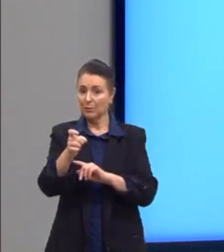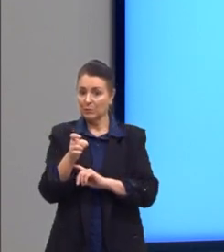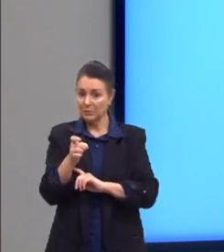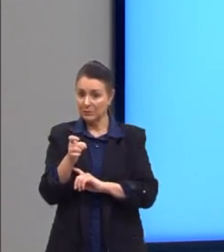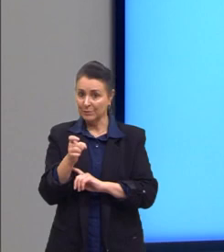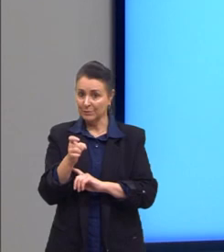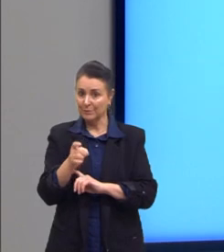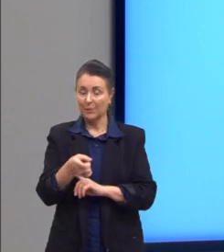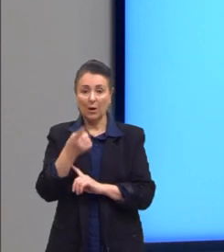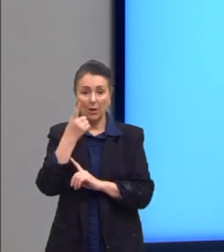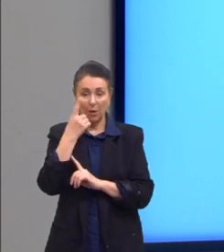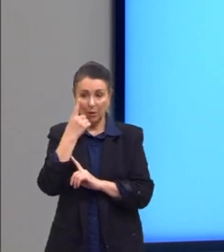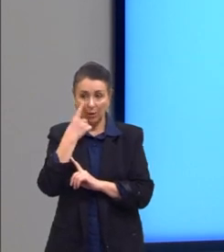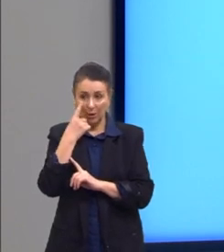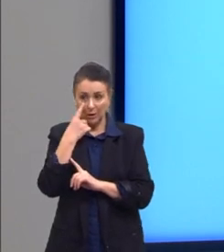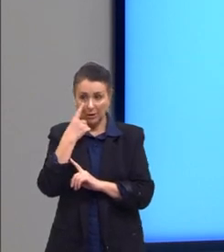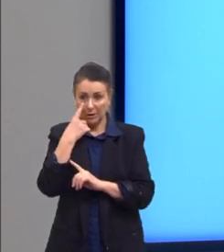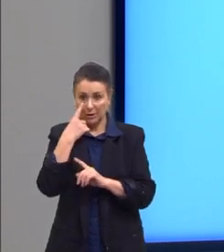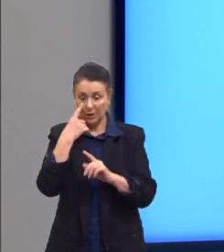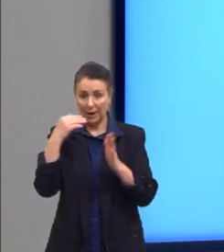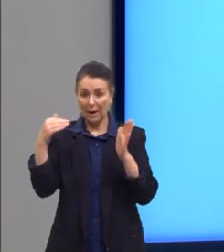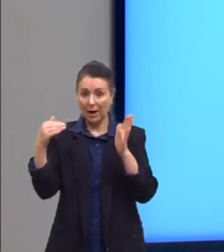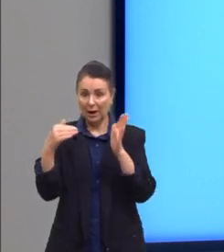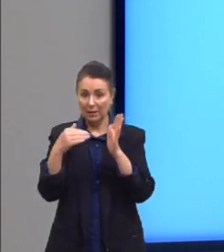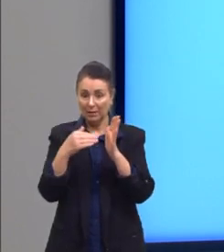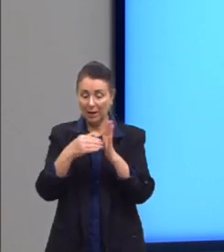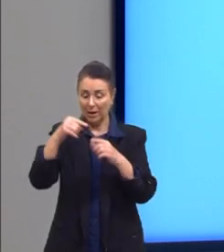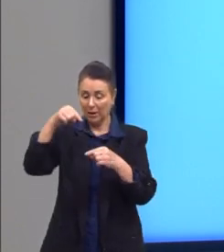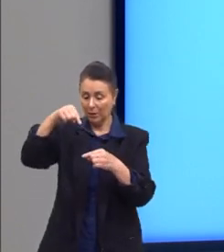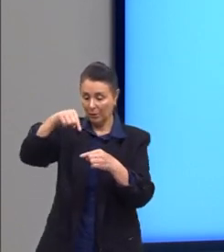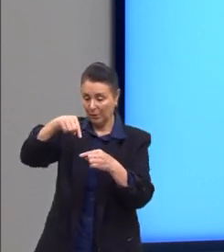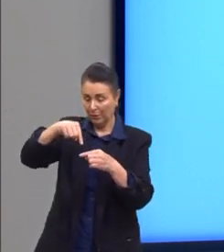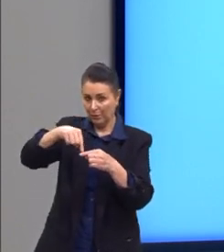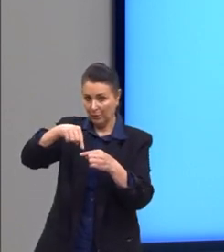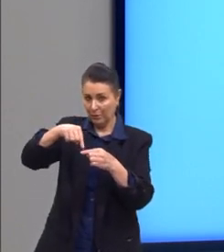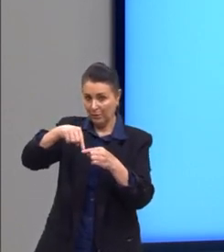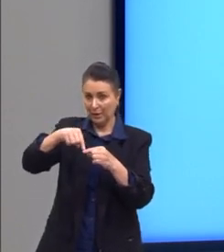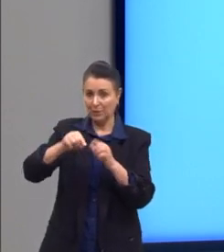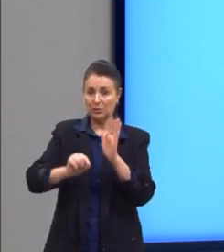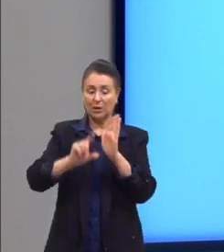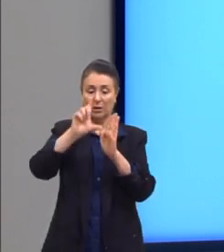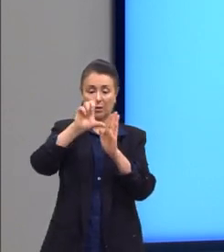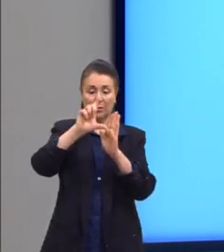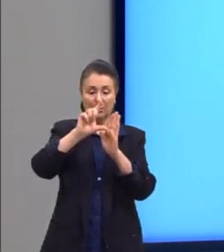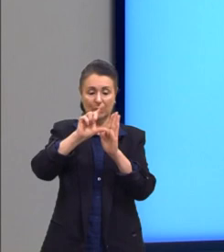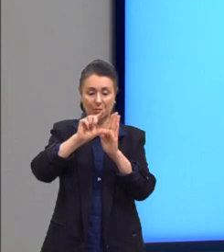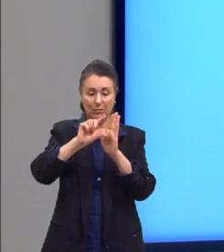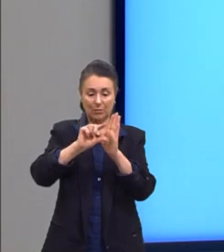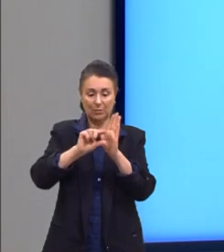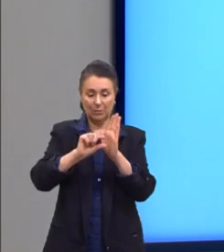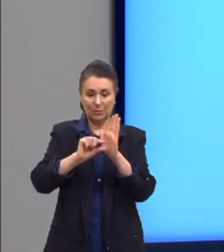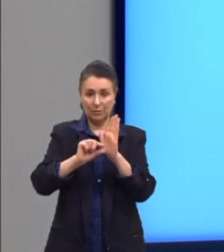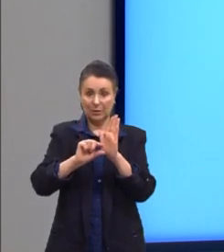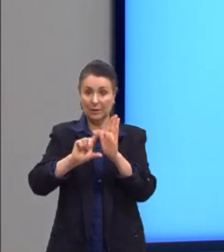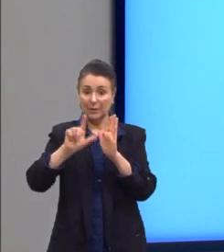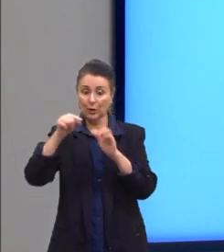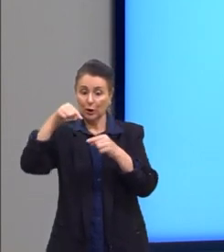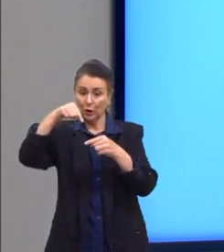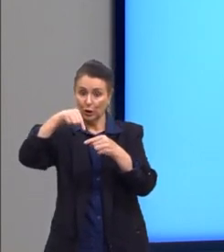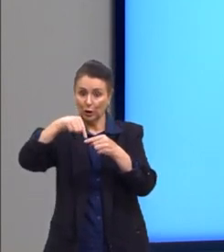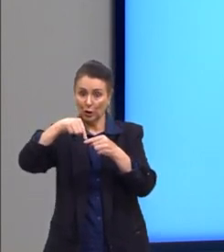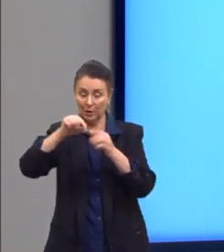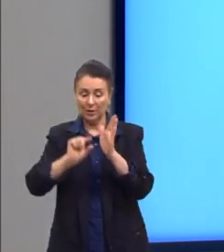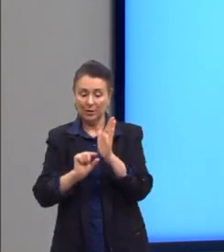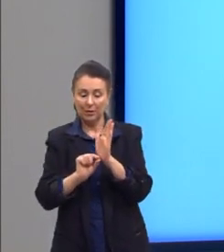observarmos, até chegar no vértice, a função estava decrescendo, e do vértice em diante, a função começa a